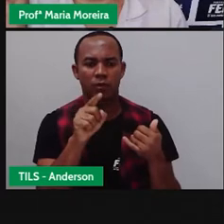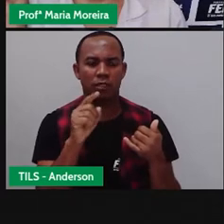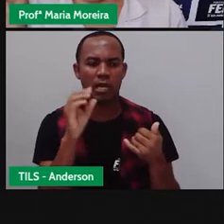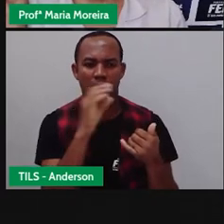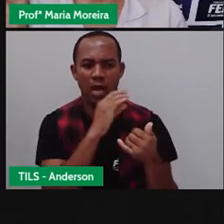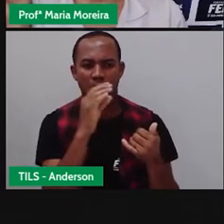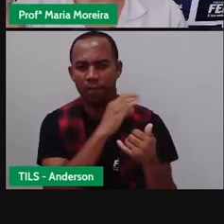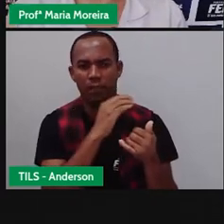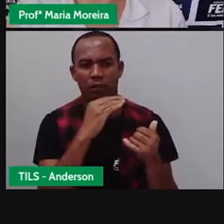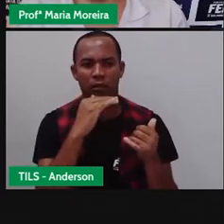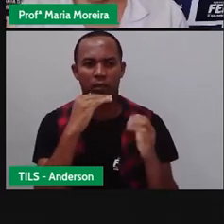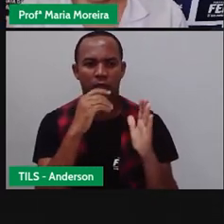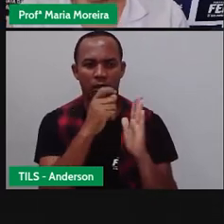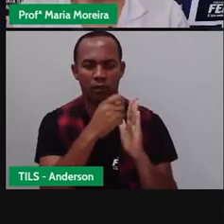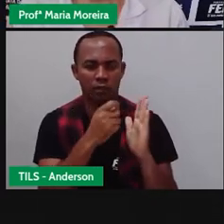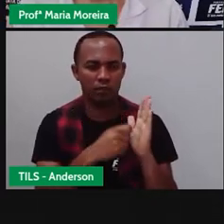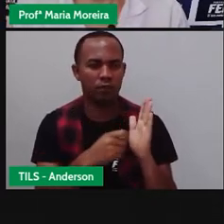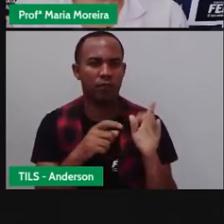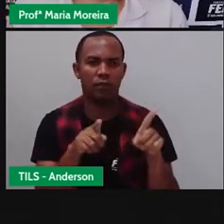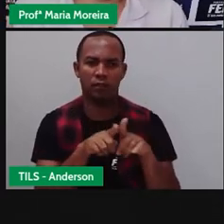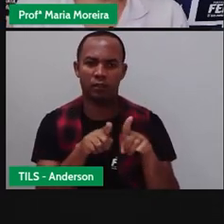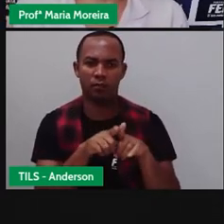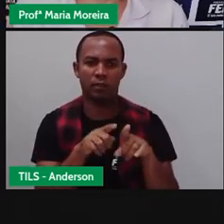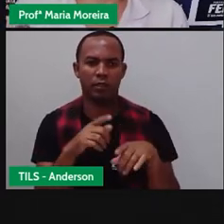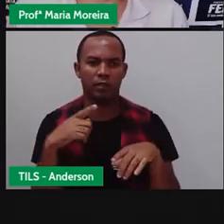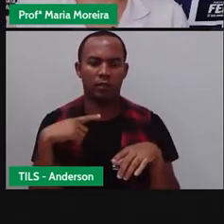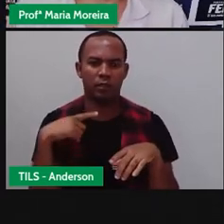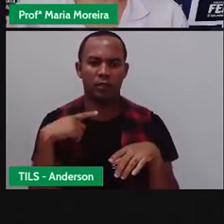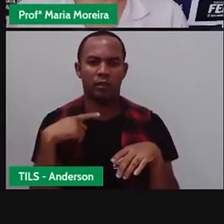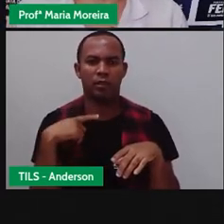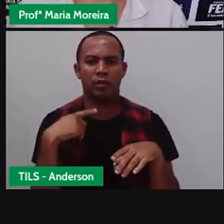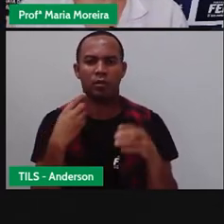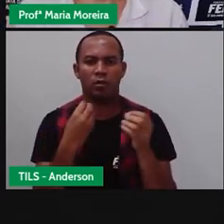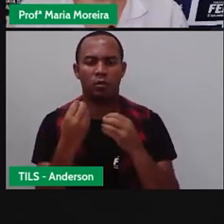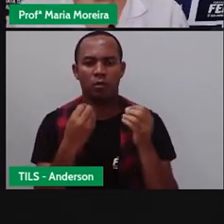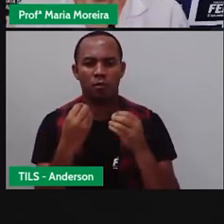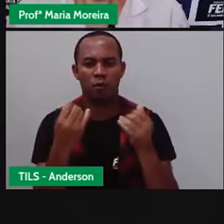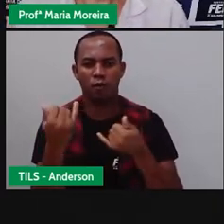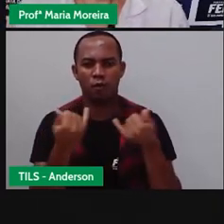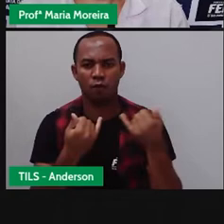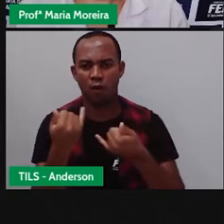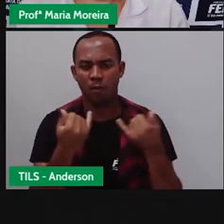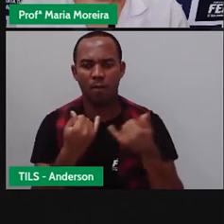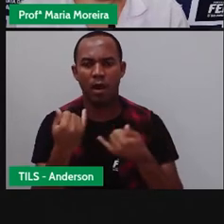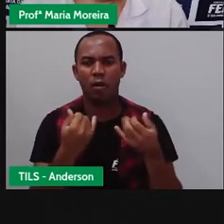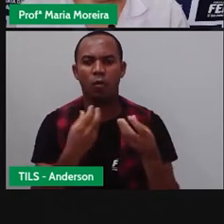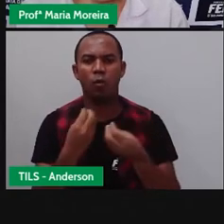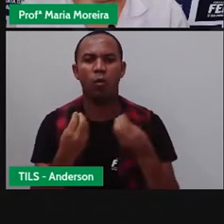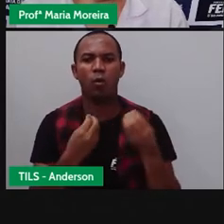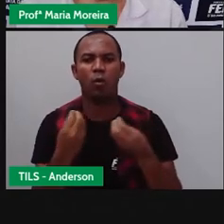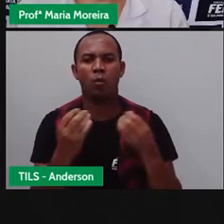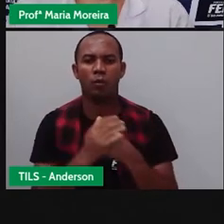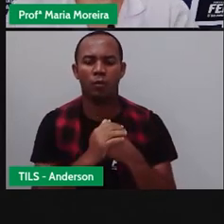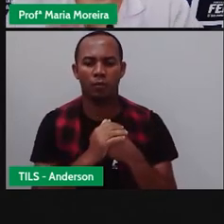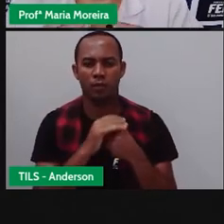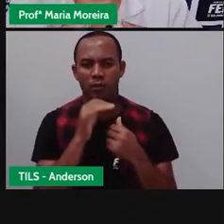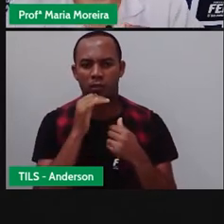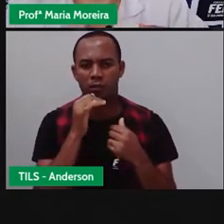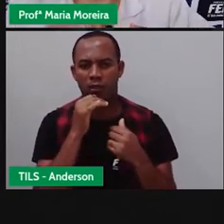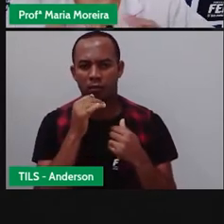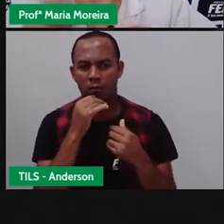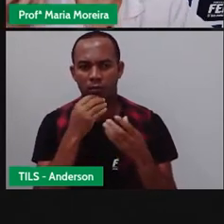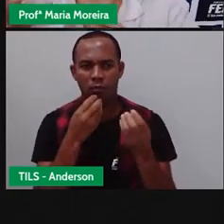Vou escrever ali rapidinho e vou deixar ali. Tem o quê? Uma linguagem informal. O que é uma linguagem informal? É uma linguagem